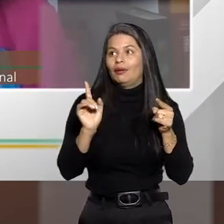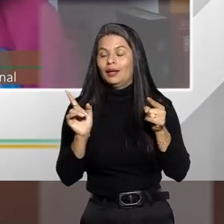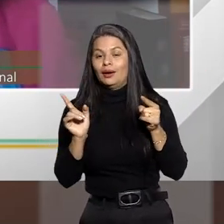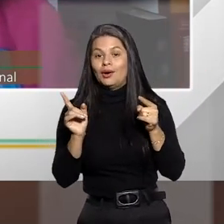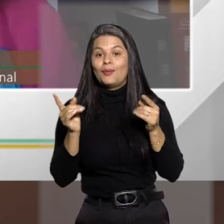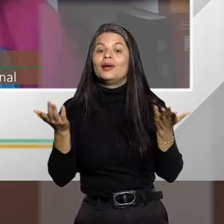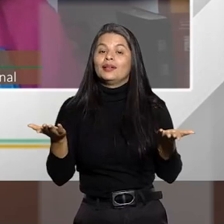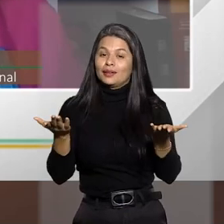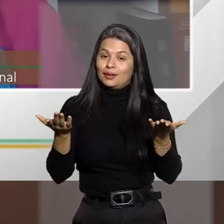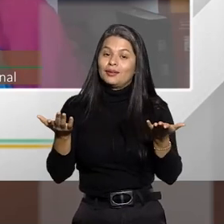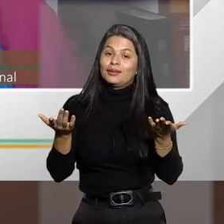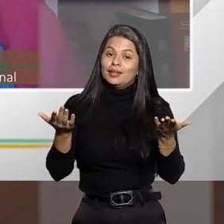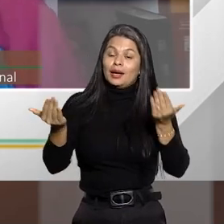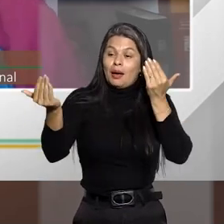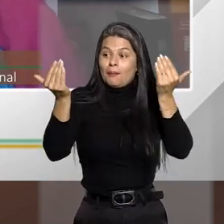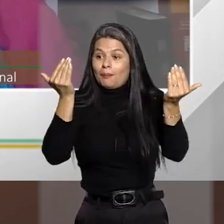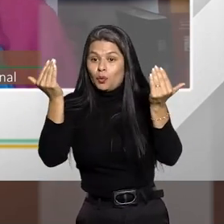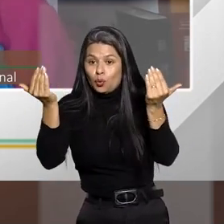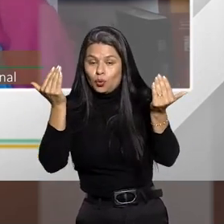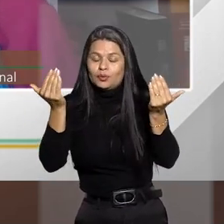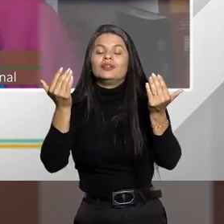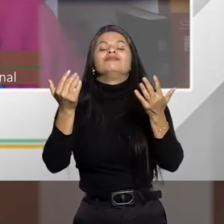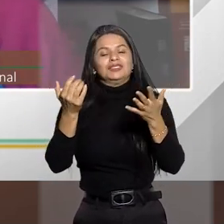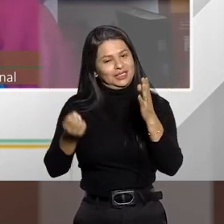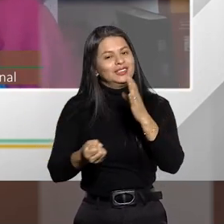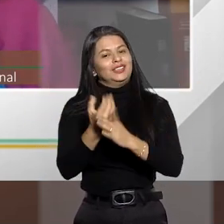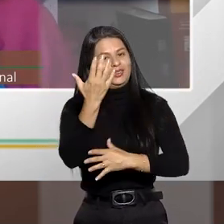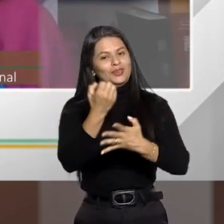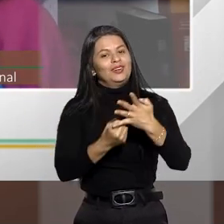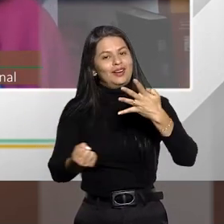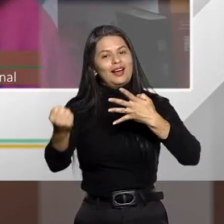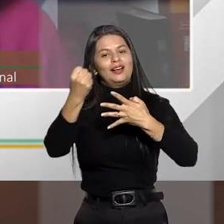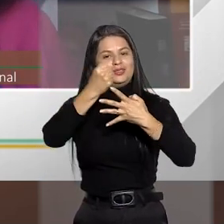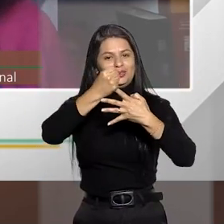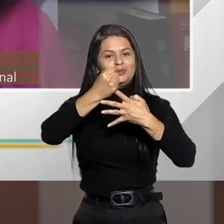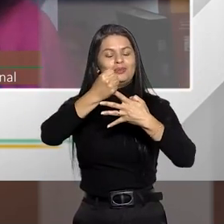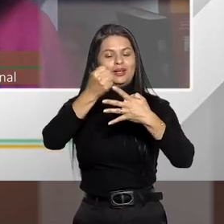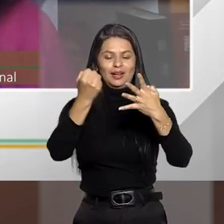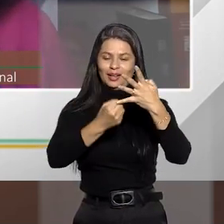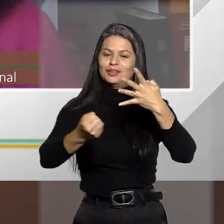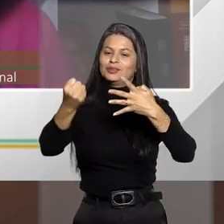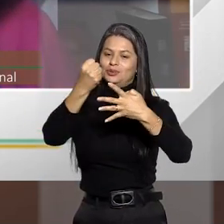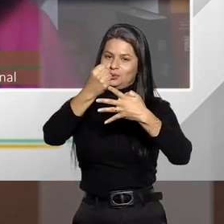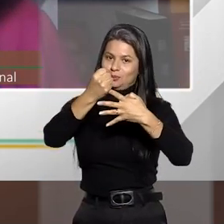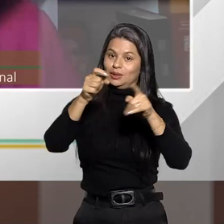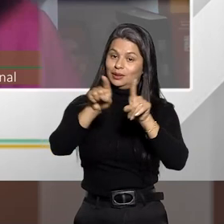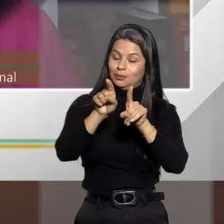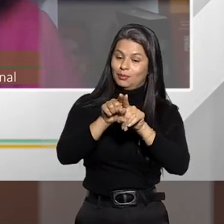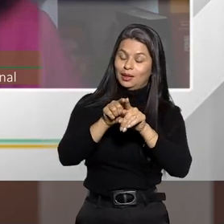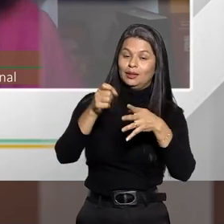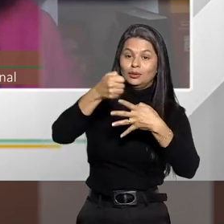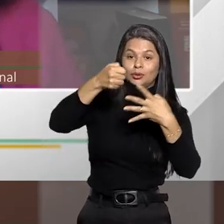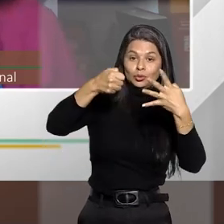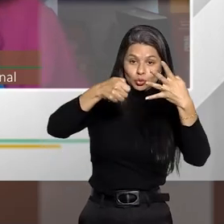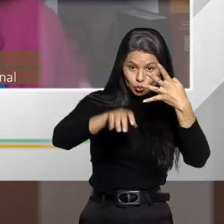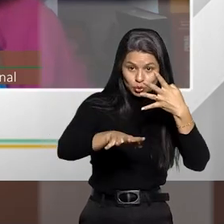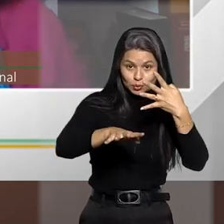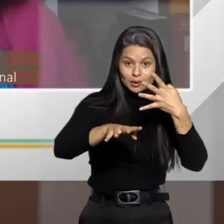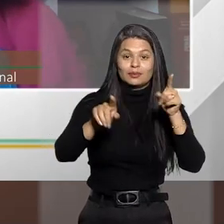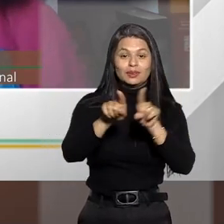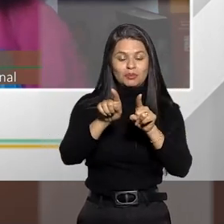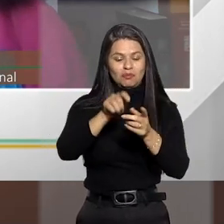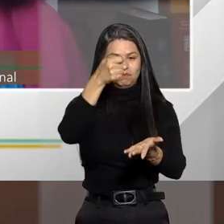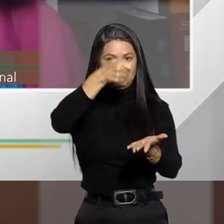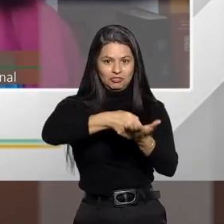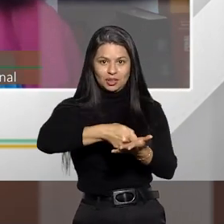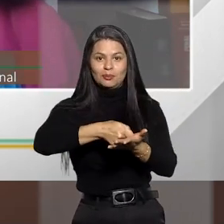espancar essa dúvida que surge a súmula. Então, é exatamente para isso que tem o posicionamento jurisprudencial consolidado no